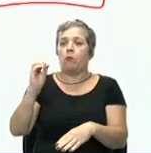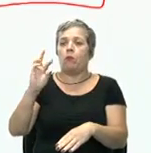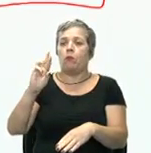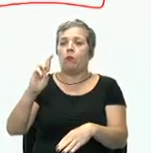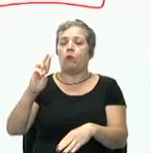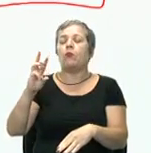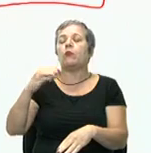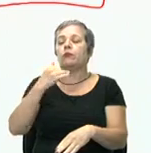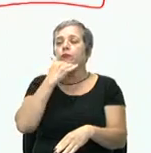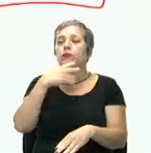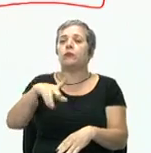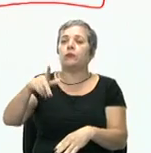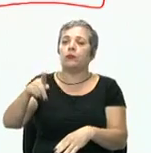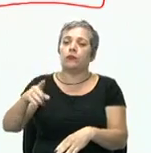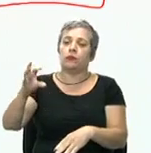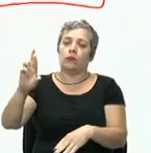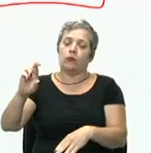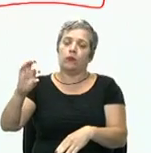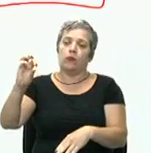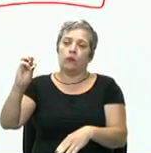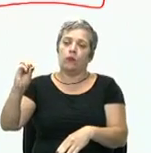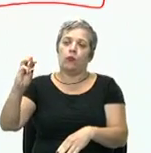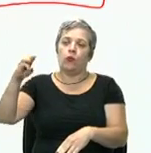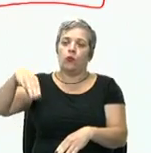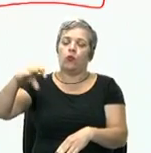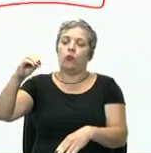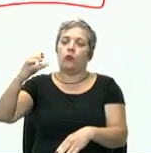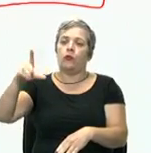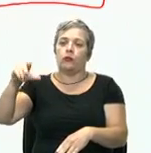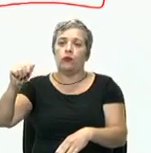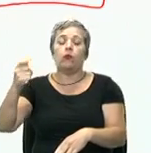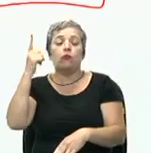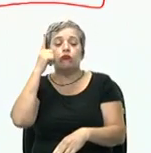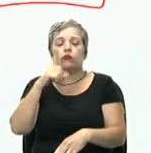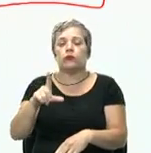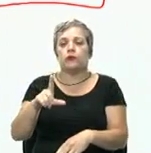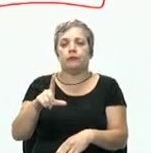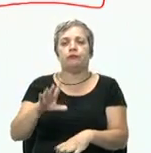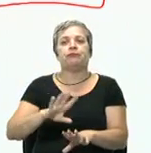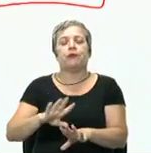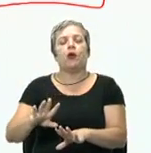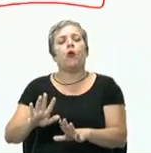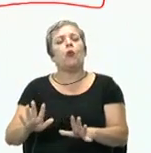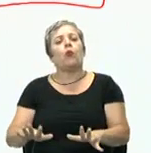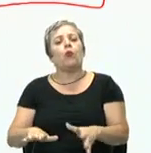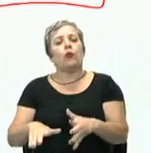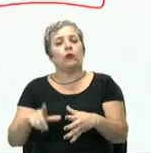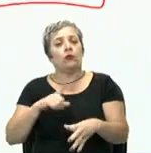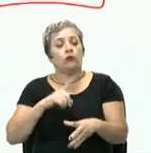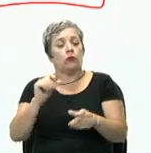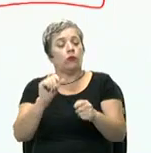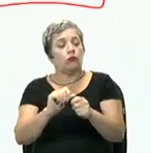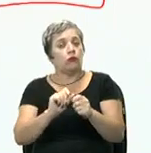trouxe as ações administrativas e eu mostrei o quê? Eu mostrei que quando a gente está fazendo as ações administrativas, faço